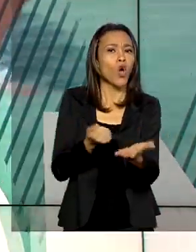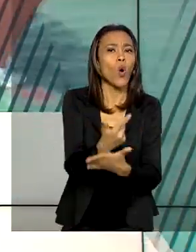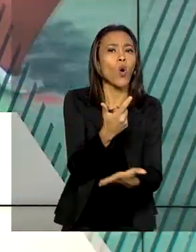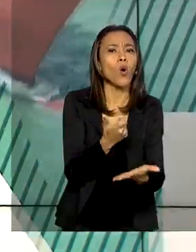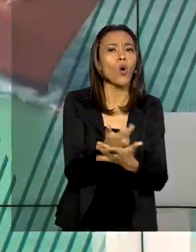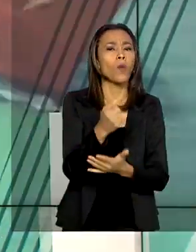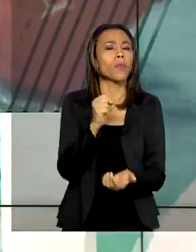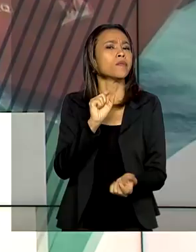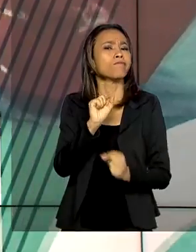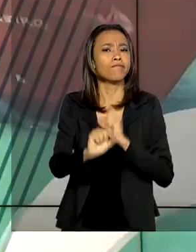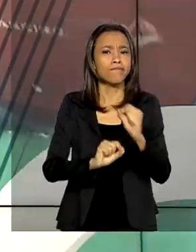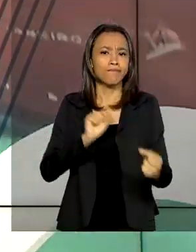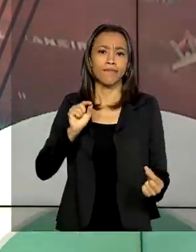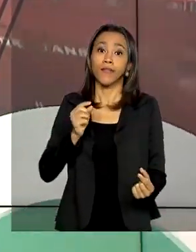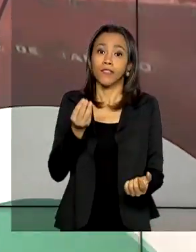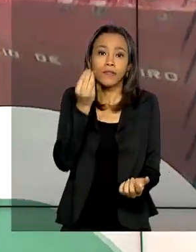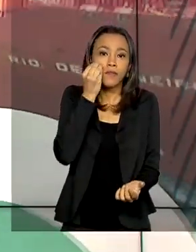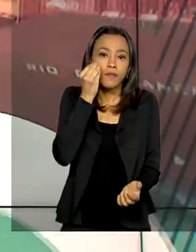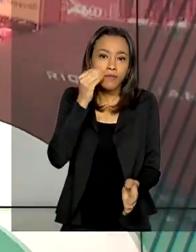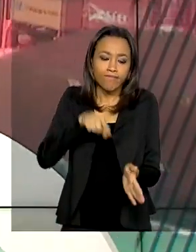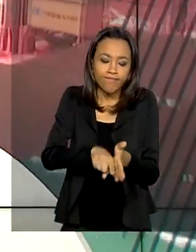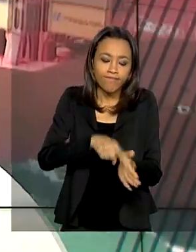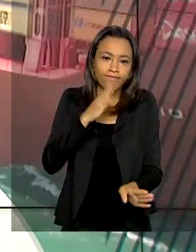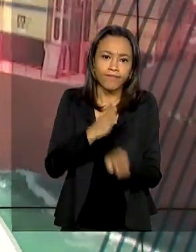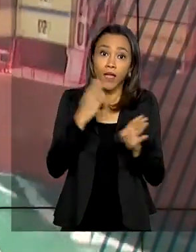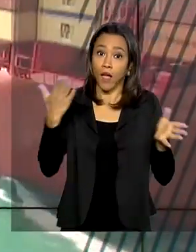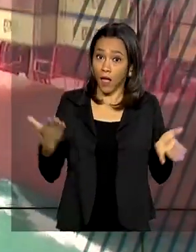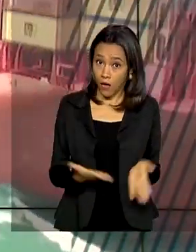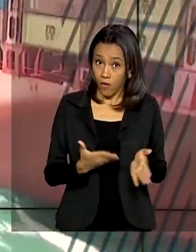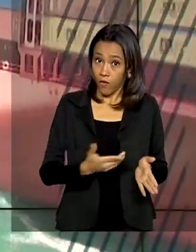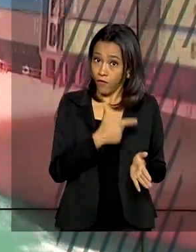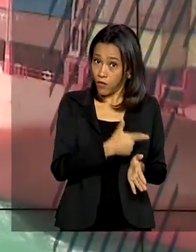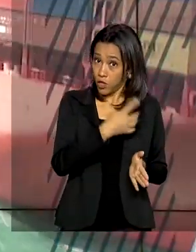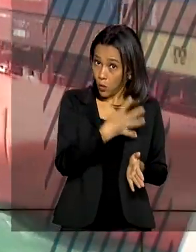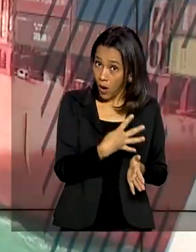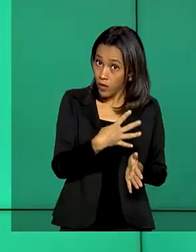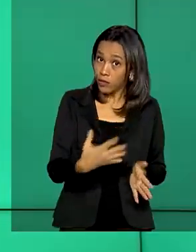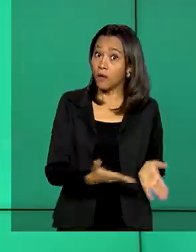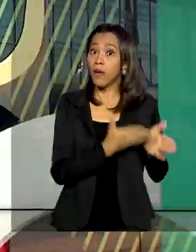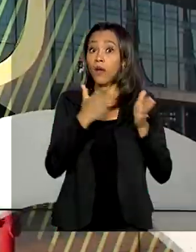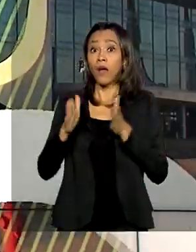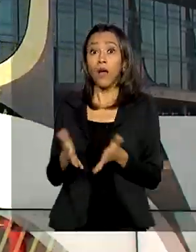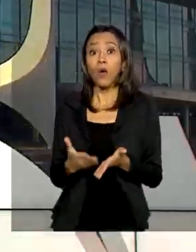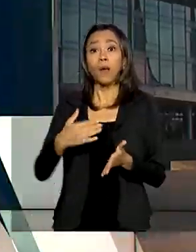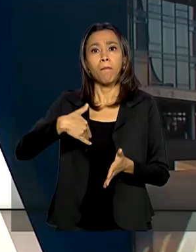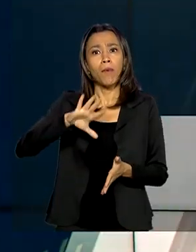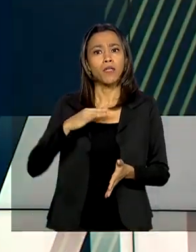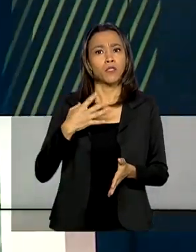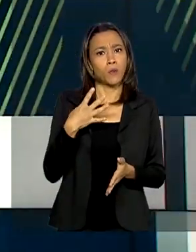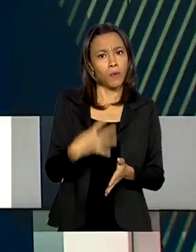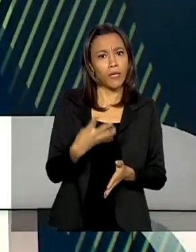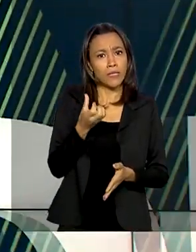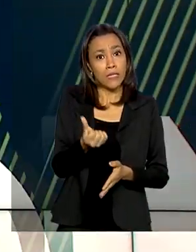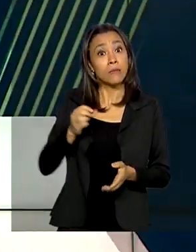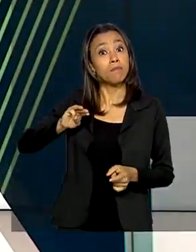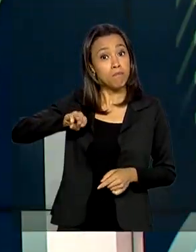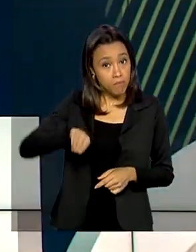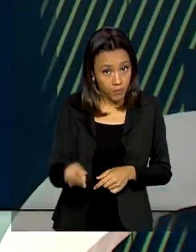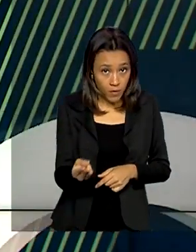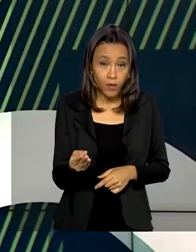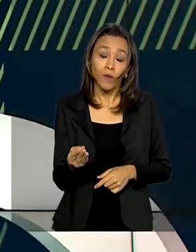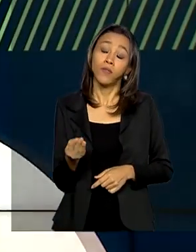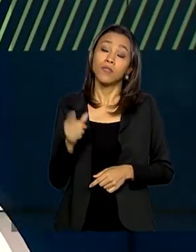diagnóstico da Covid-19. Passou de 24 milhões para mais de 46 milhões. Do Rio de Janeiro,